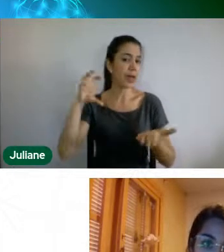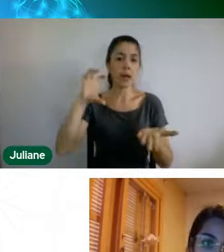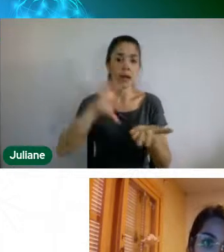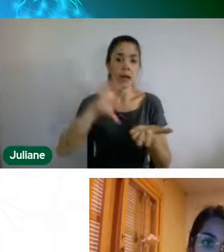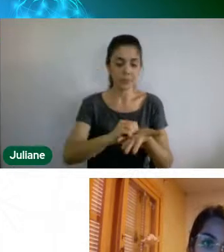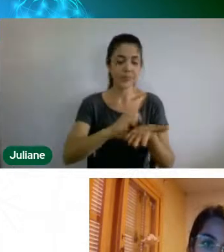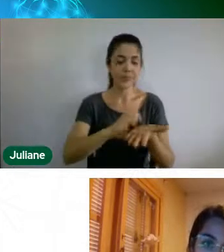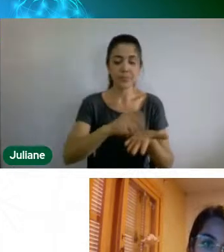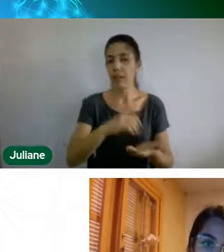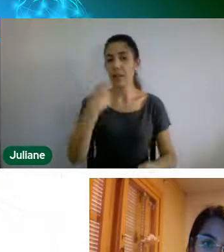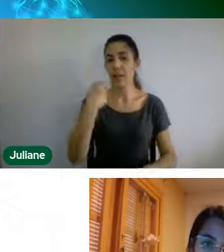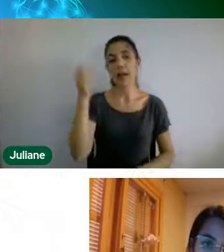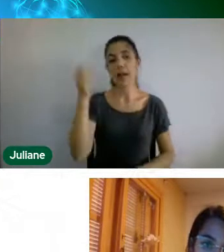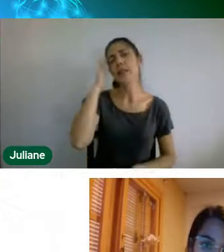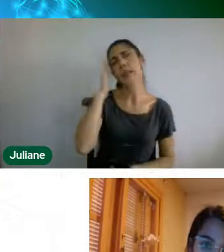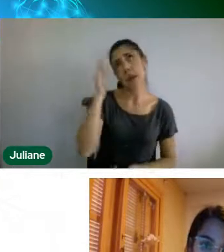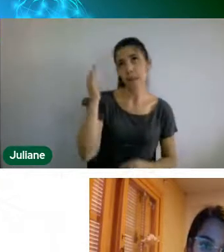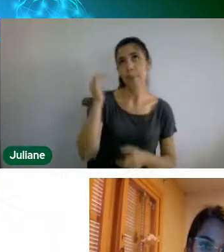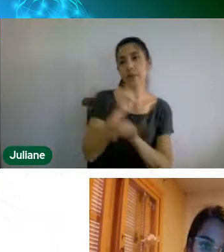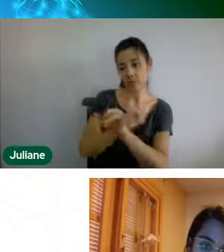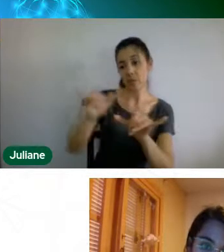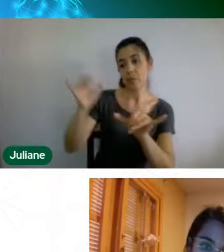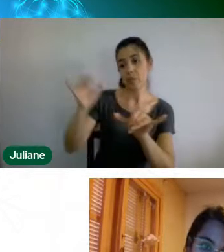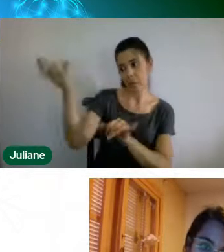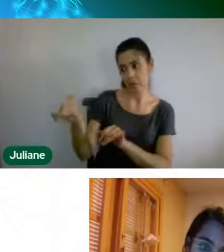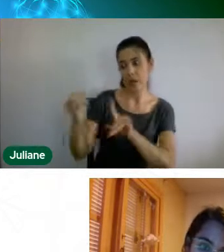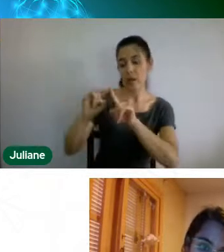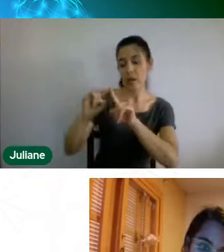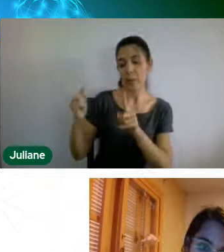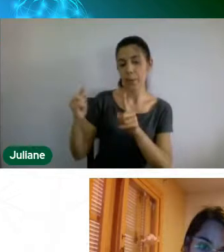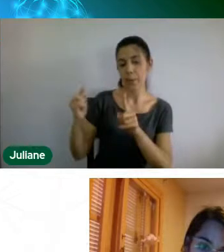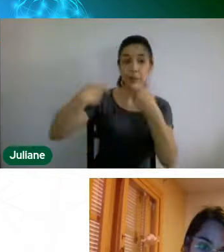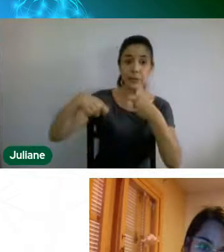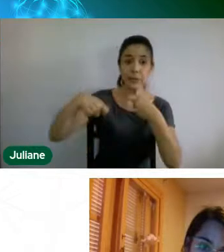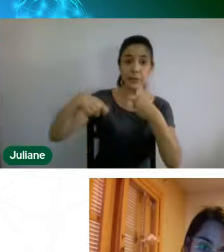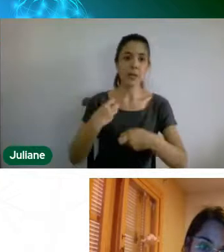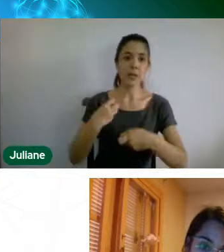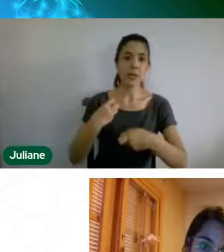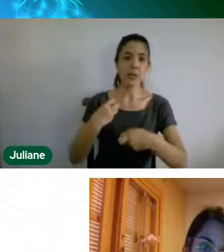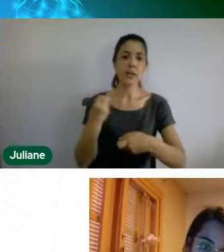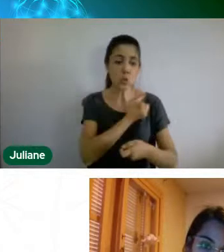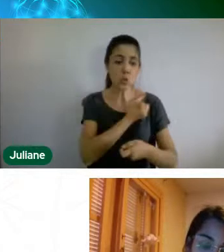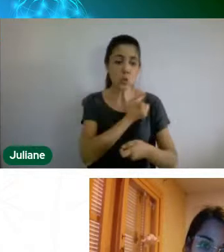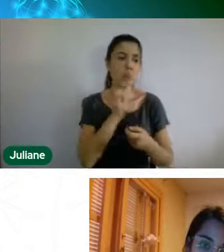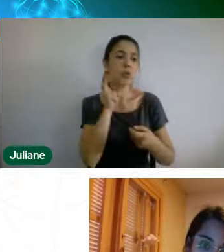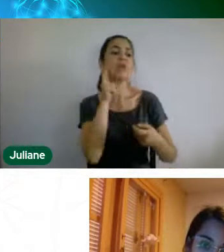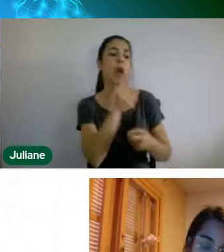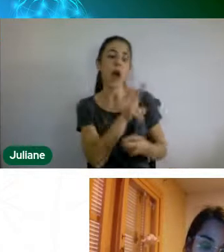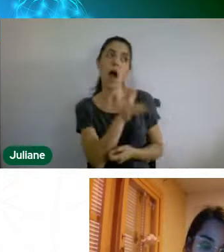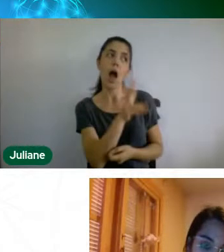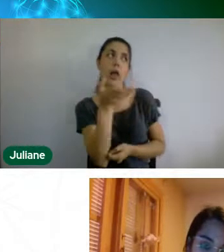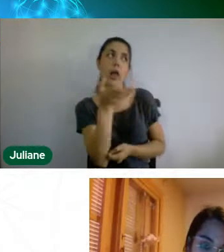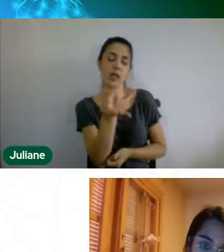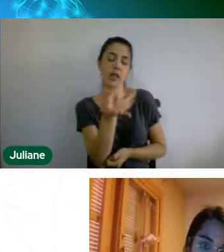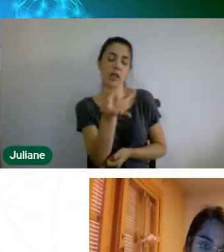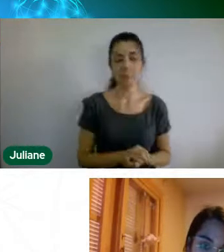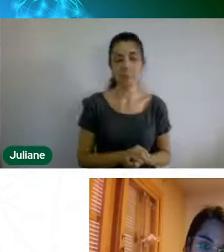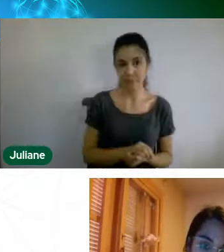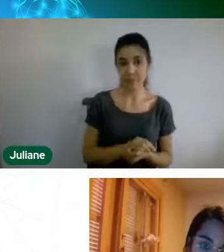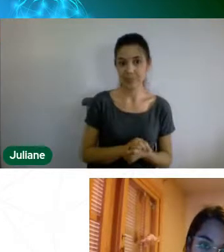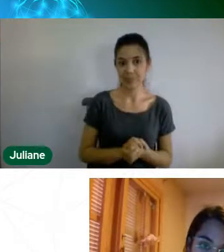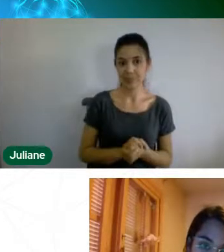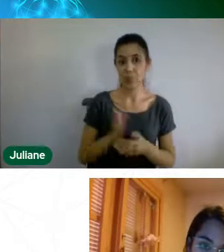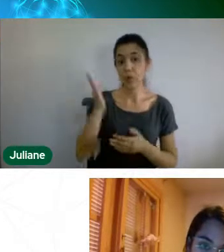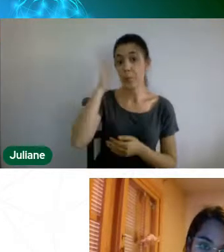isso é realmente importante para o nosso ensino, eu tenho certeza que é importante, mas queria saber um pouquinho mais, Brenda, sobre essa,